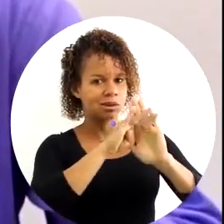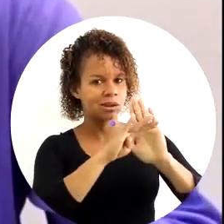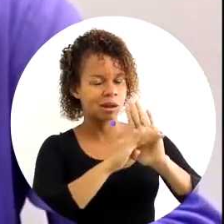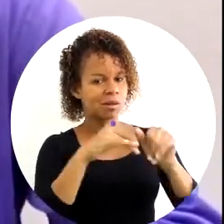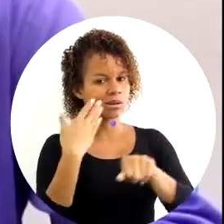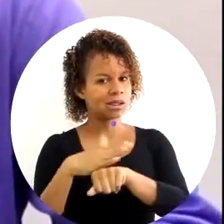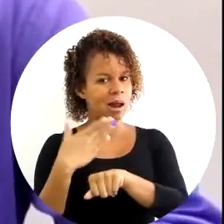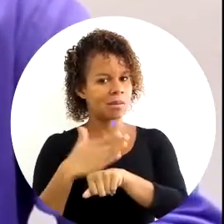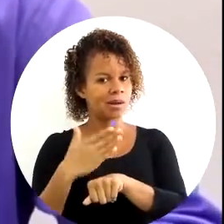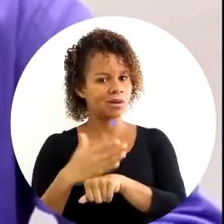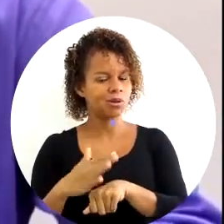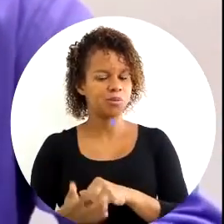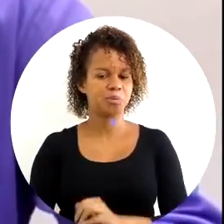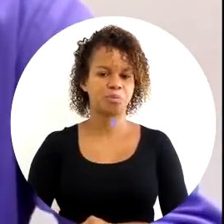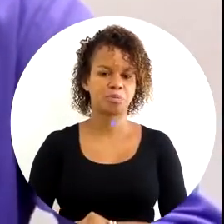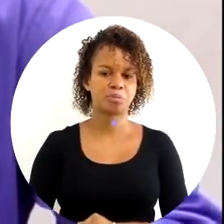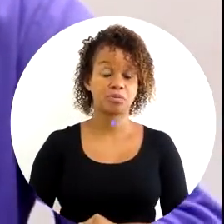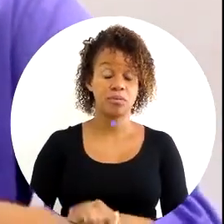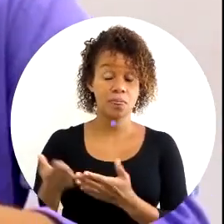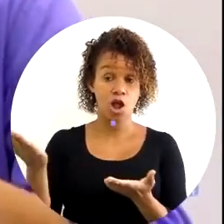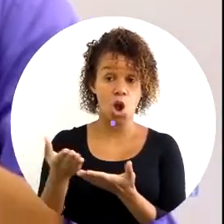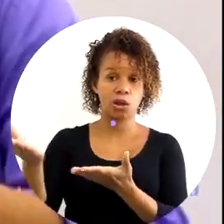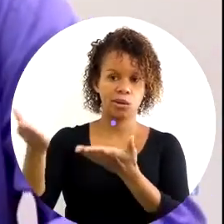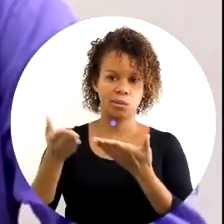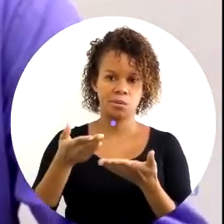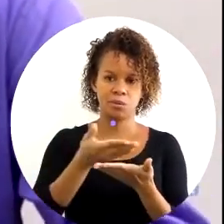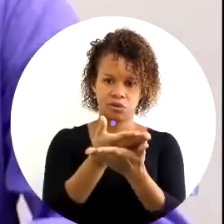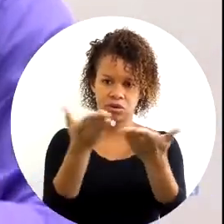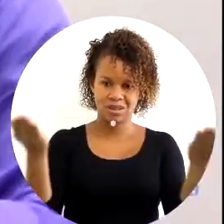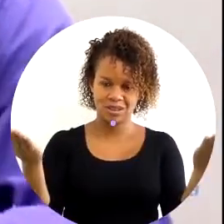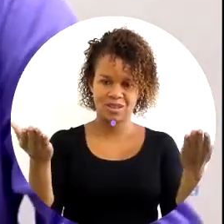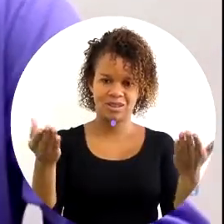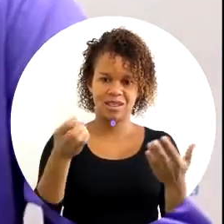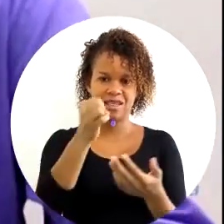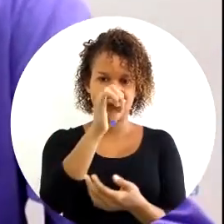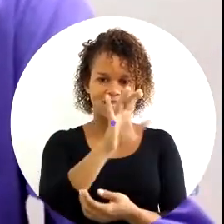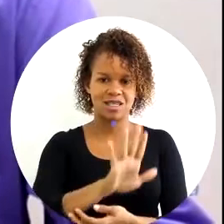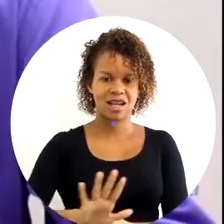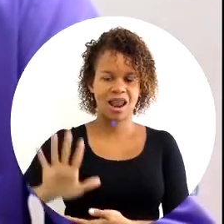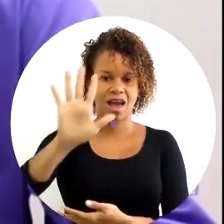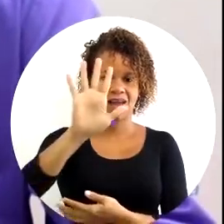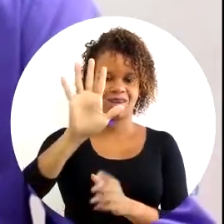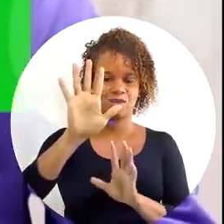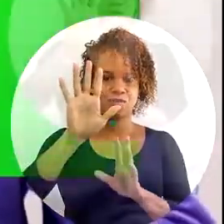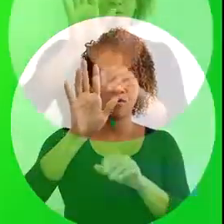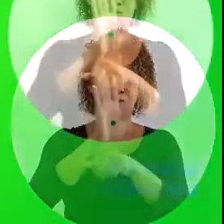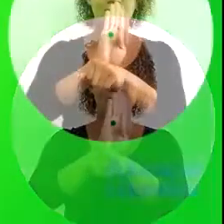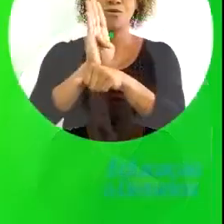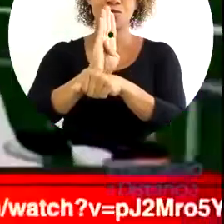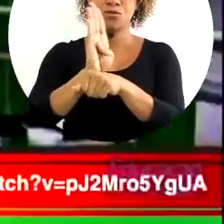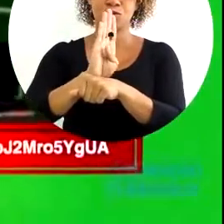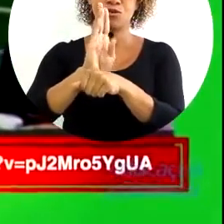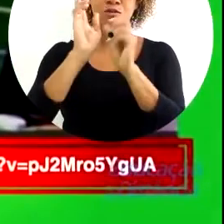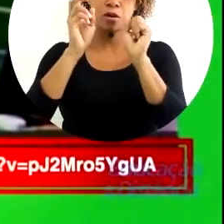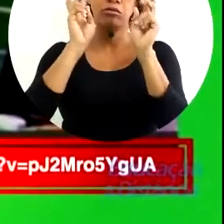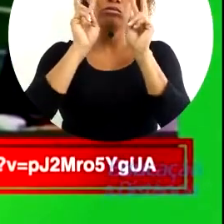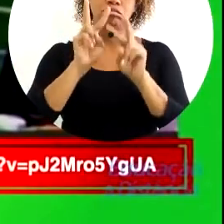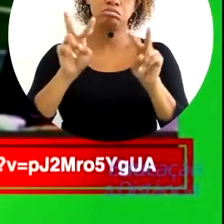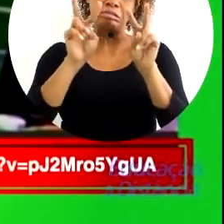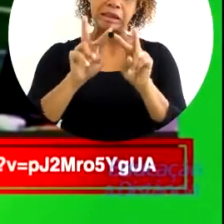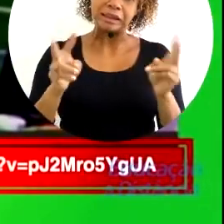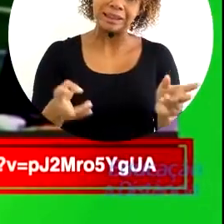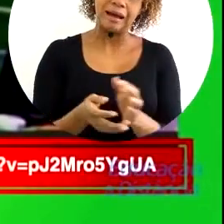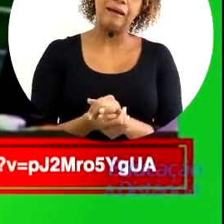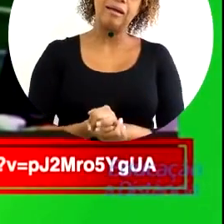bom planejamento de treinamento. Eu trouxe para você, nesse slide, um vídeo que você pode assistir,